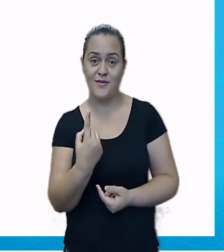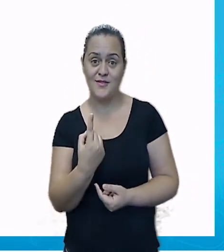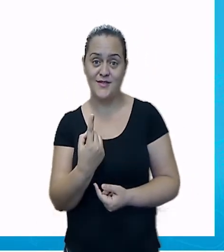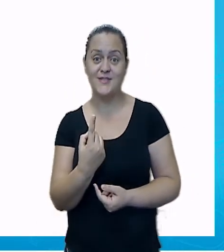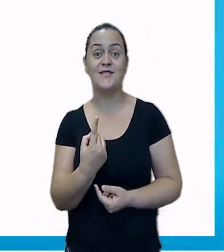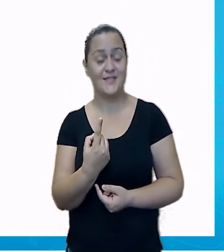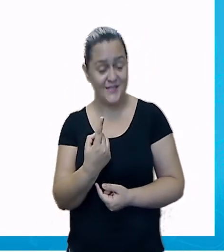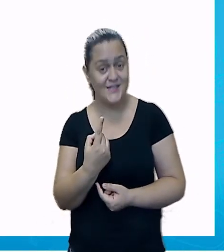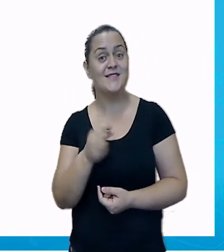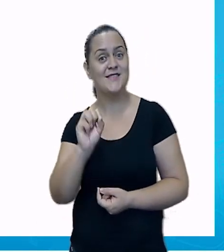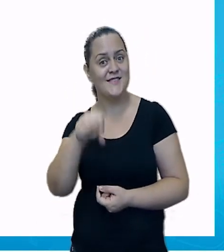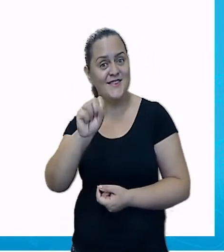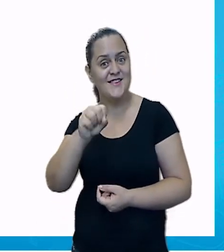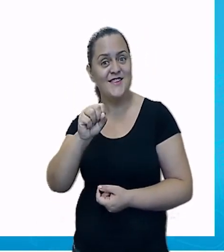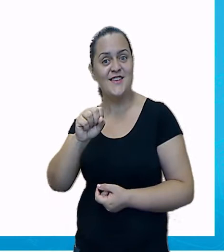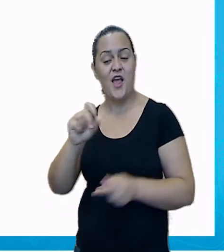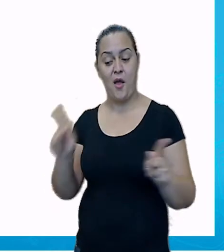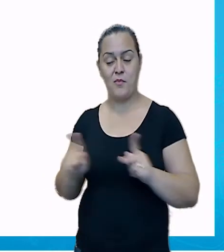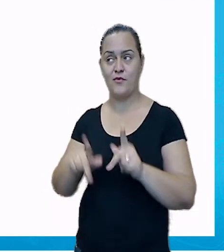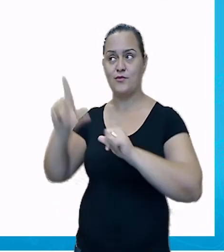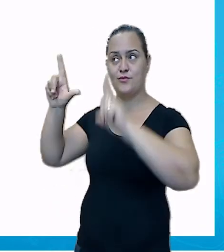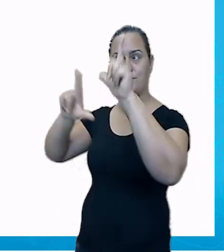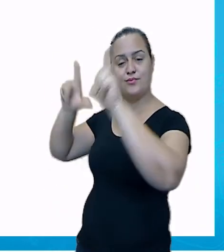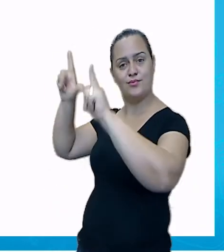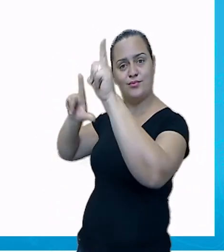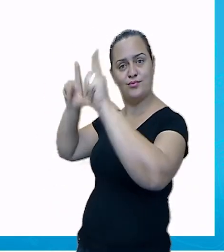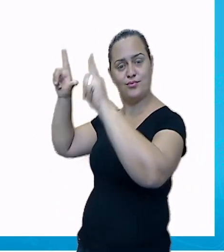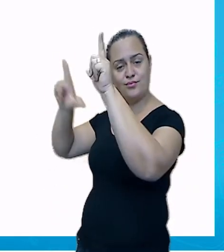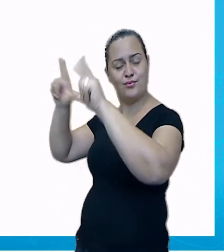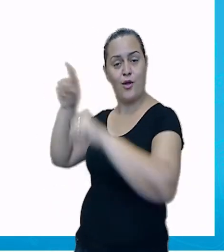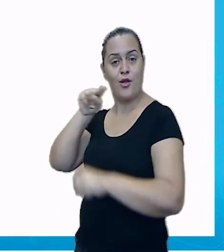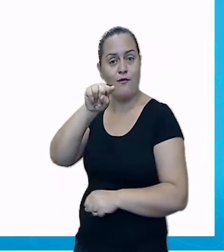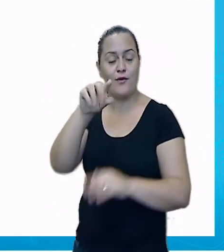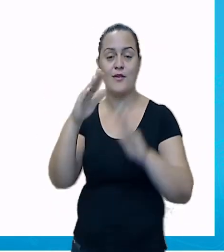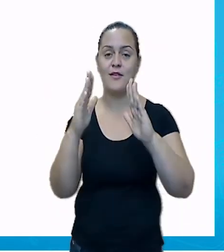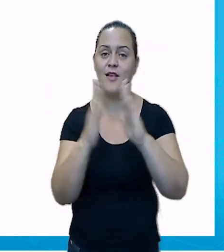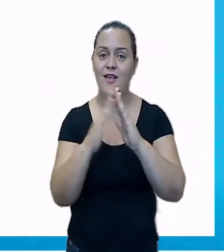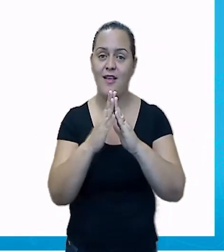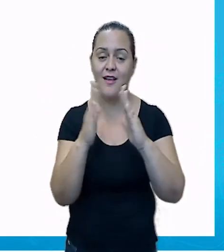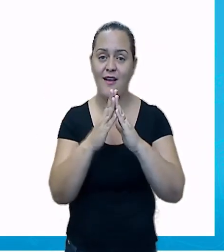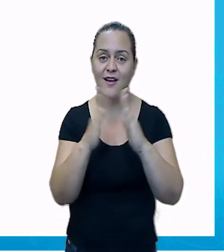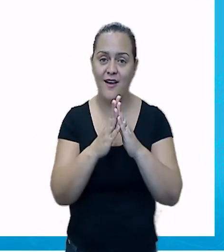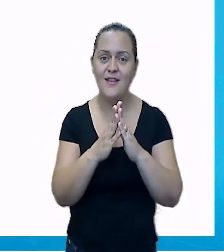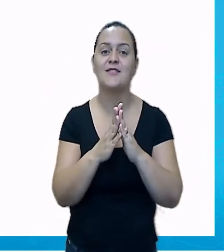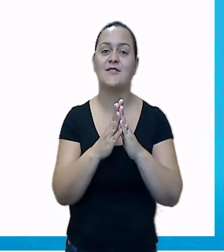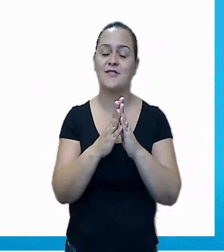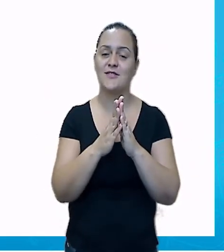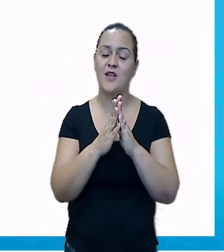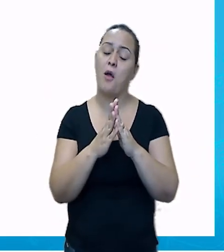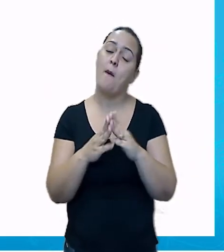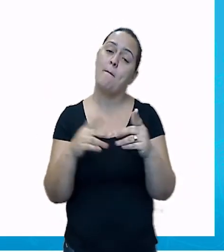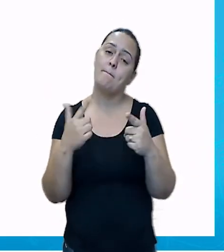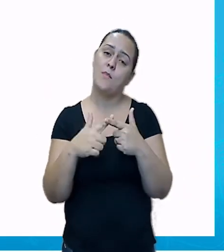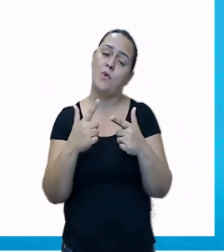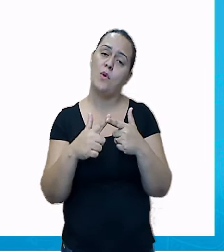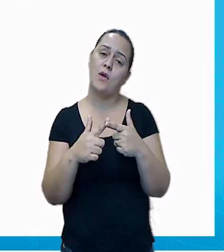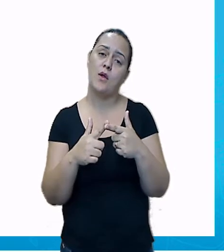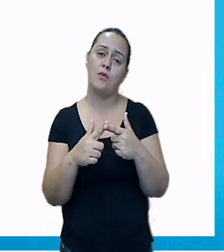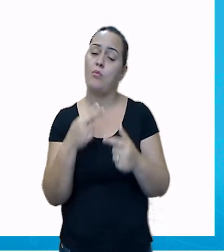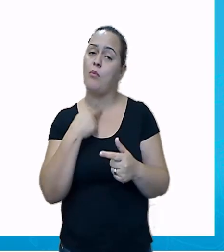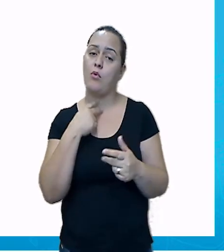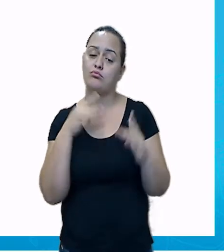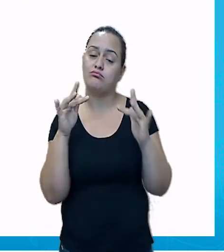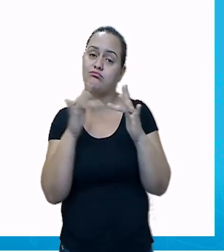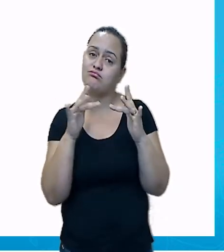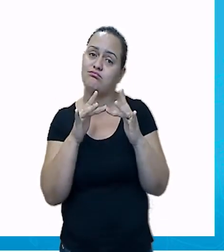estamos podendo ter o contato presencial, não isso mesmo? E até mesmo vocês na frente do computador, do